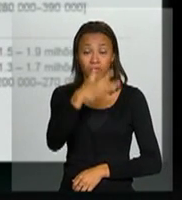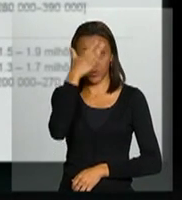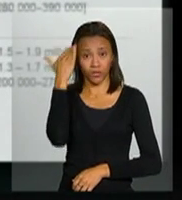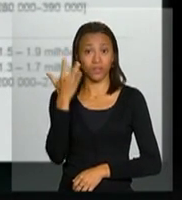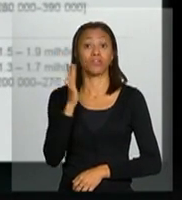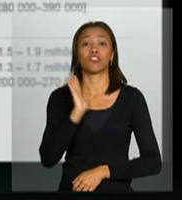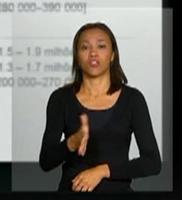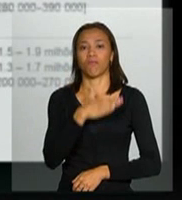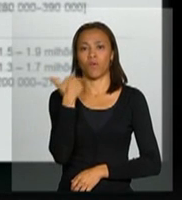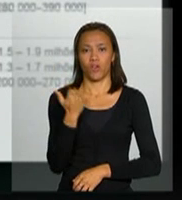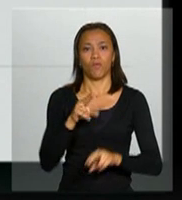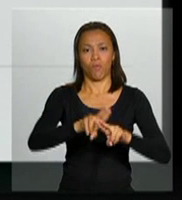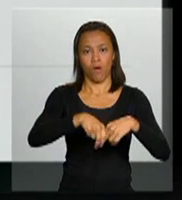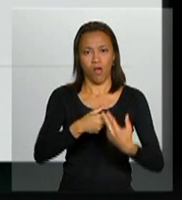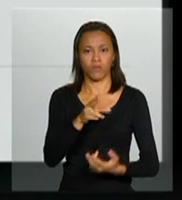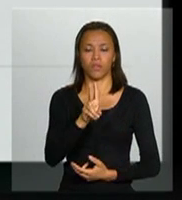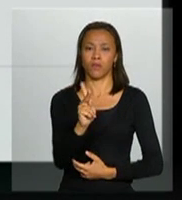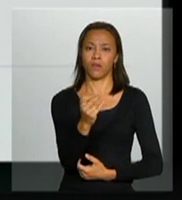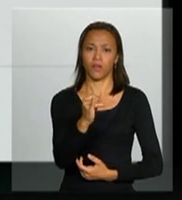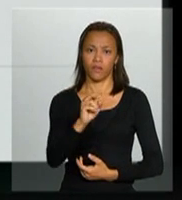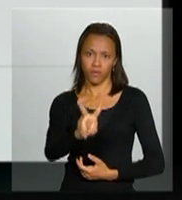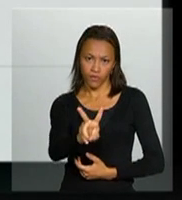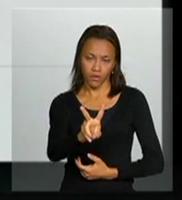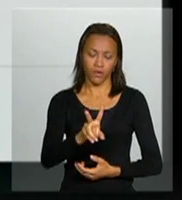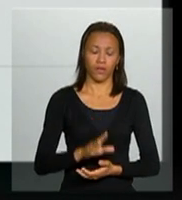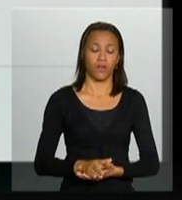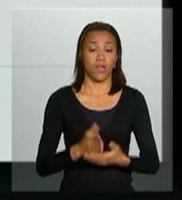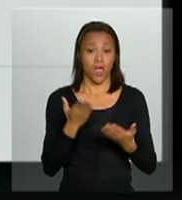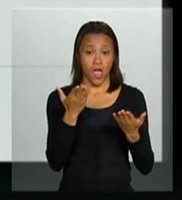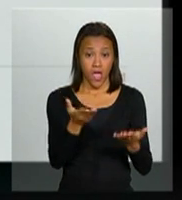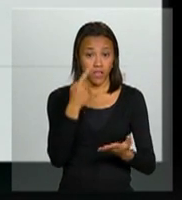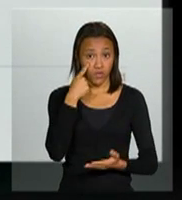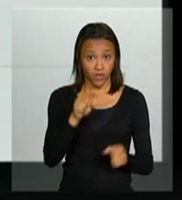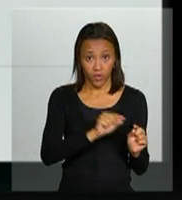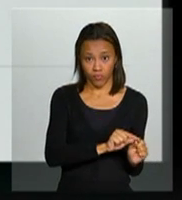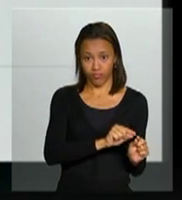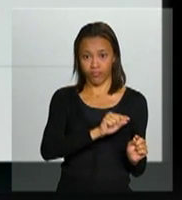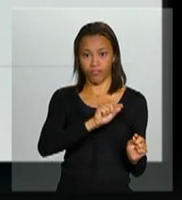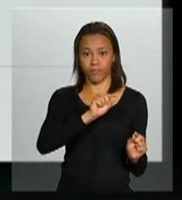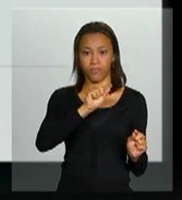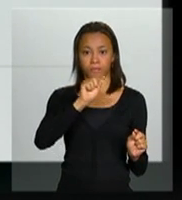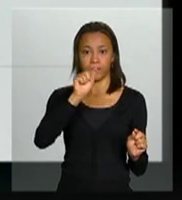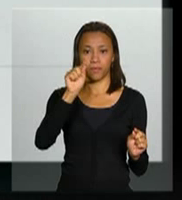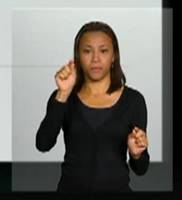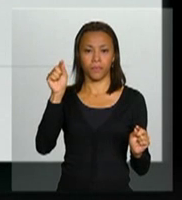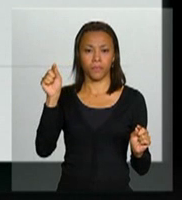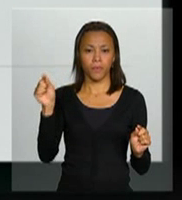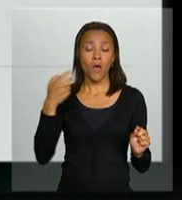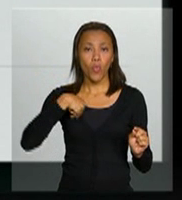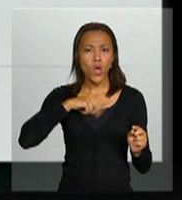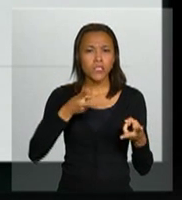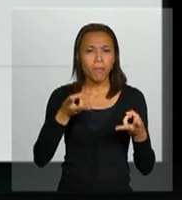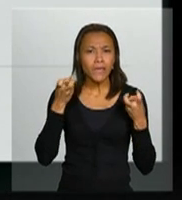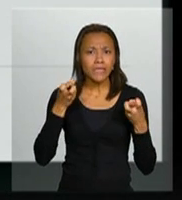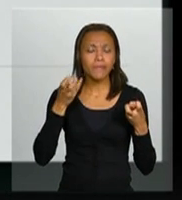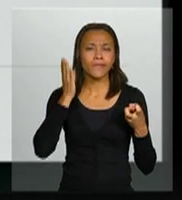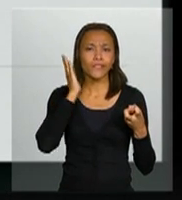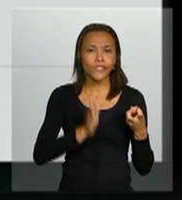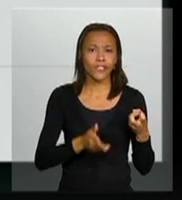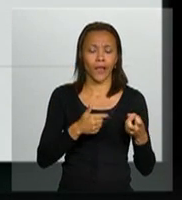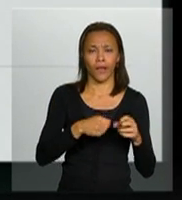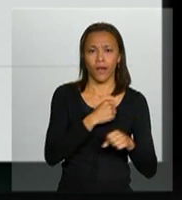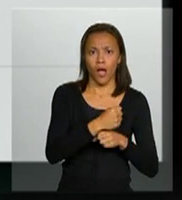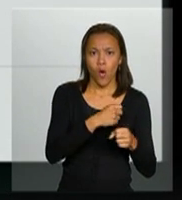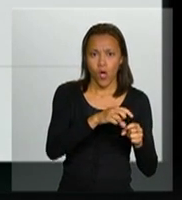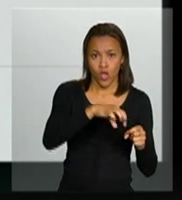relacionados à AIDS. Próximo. Bem, essa é a curva global. Nós verificamos que havia um crescimento nos anos